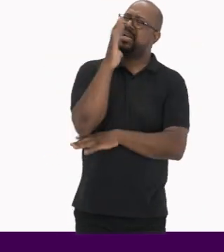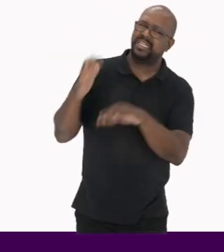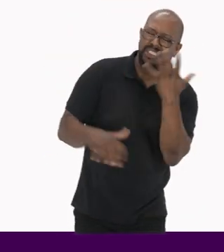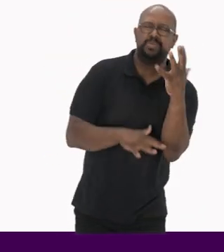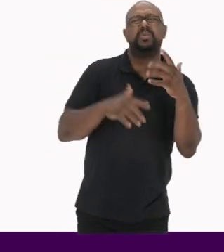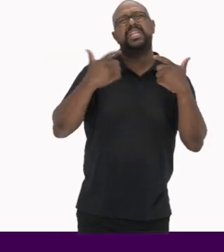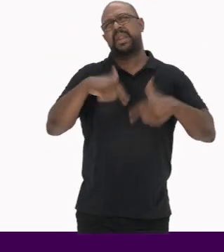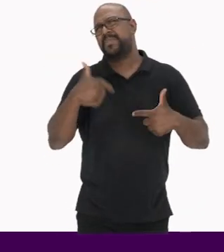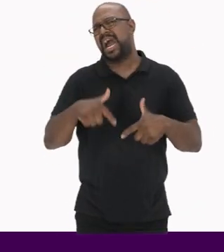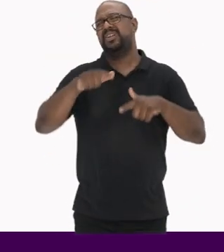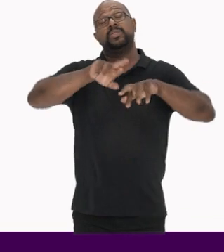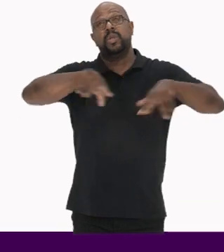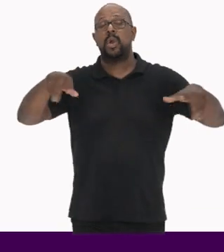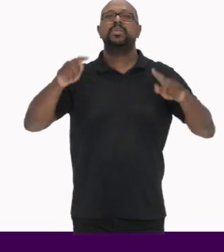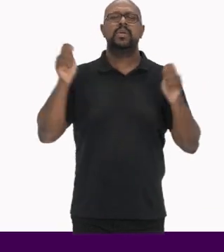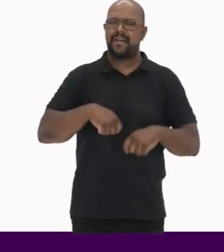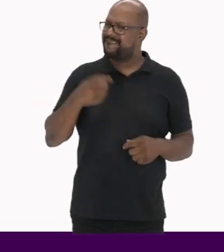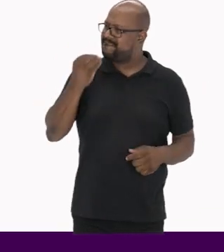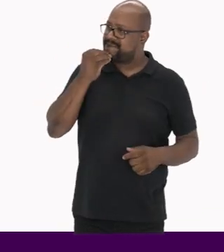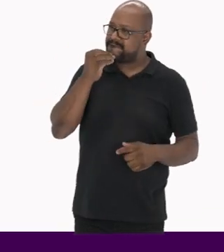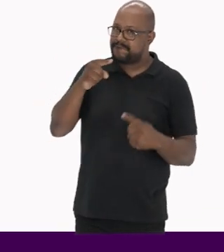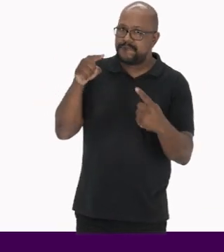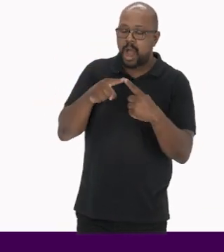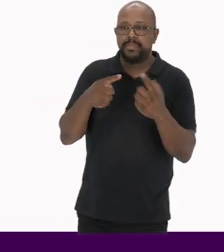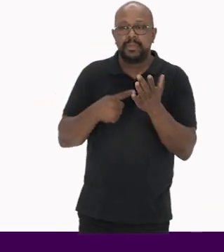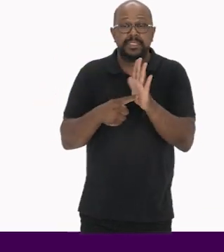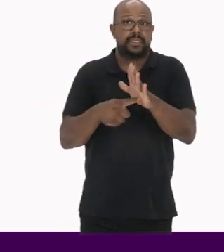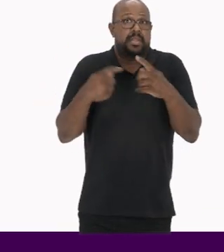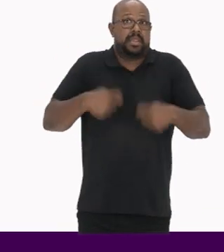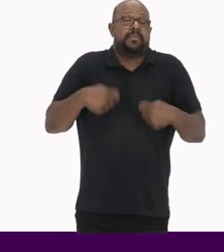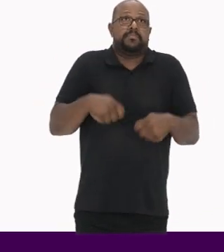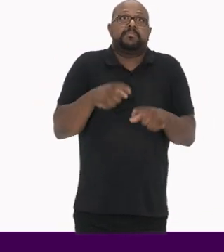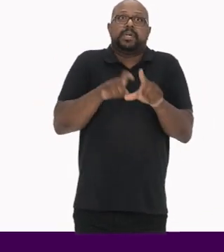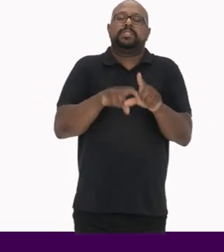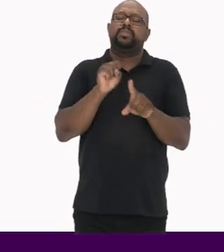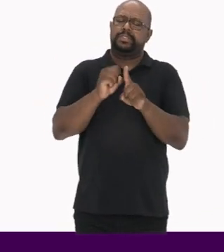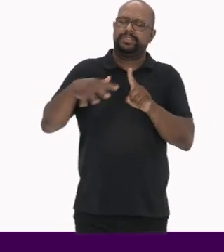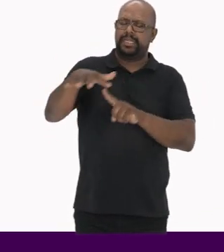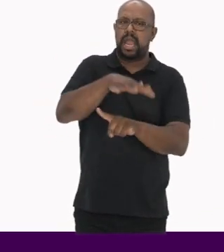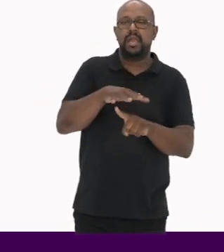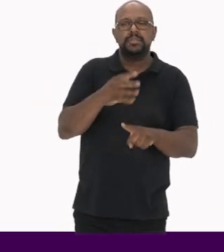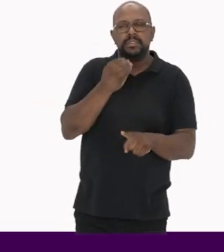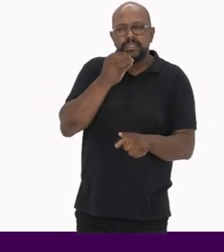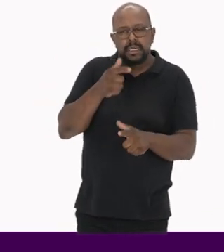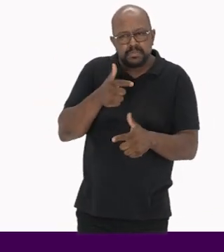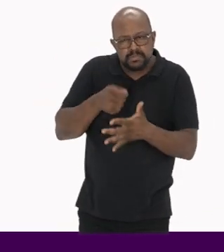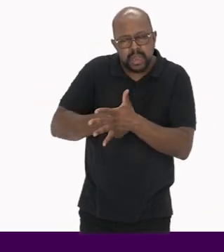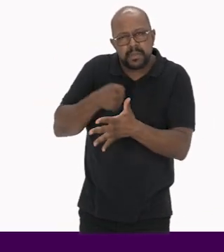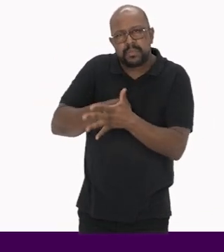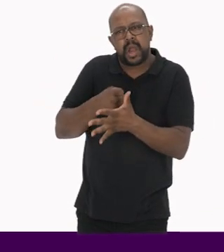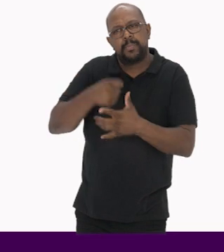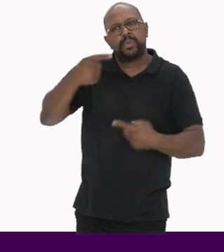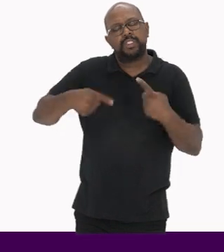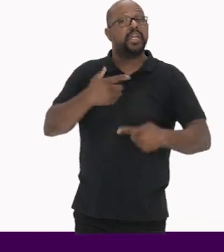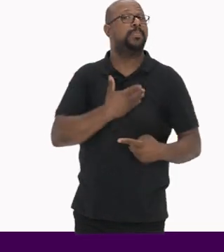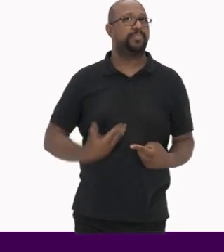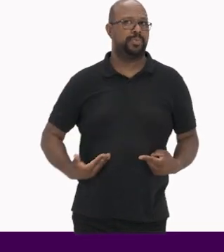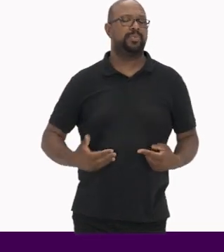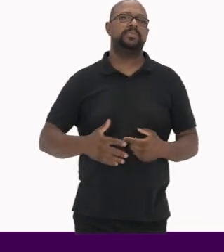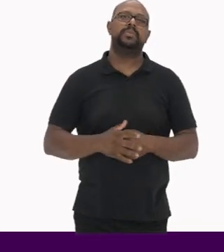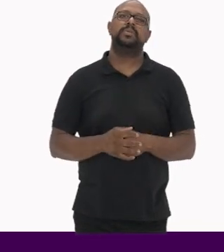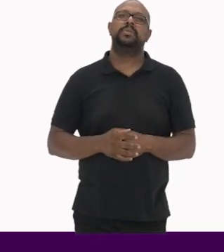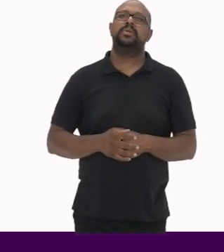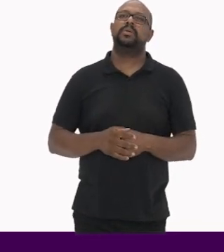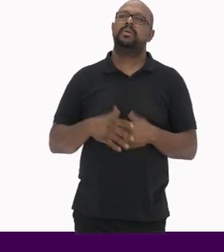trabalho Dentre outros, como forma de apresentar demandas sociais E subsidiar políticas públicas Podemos